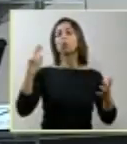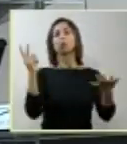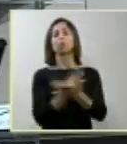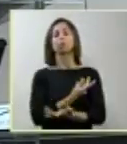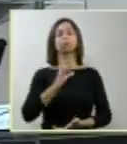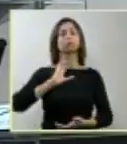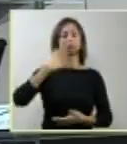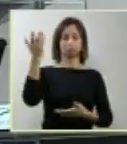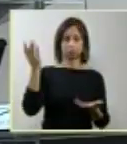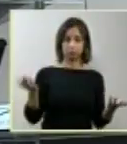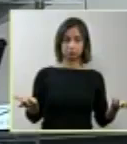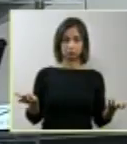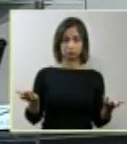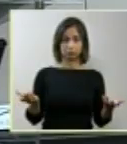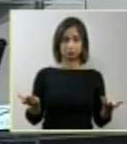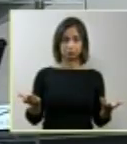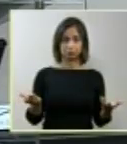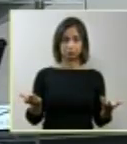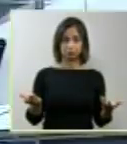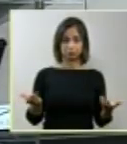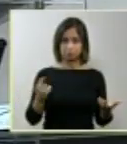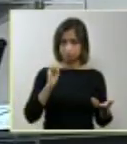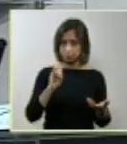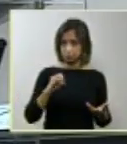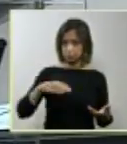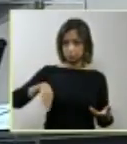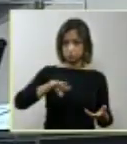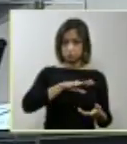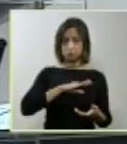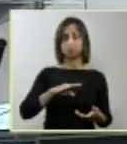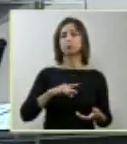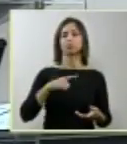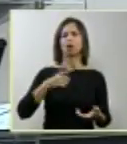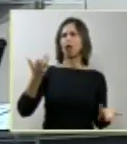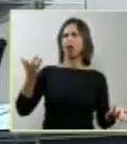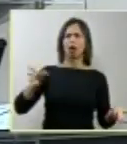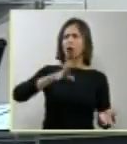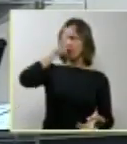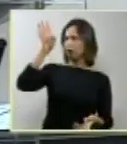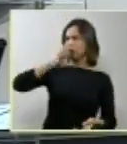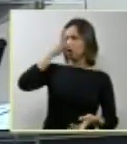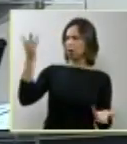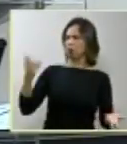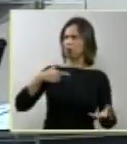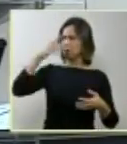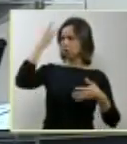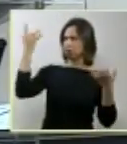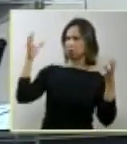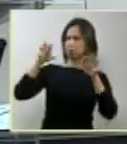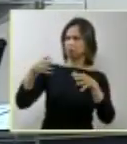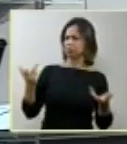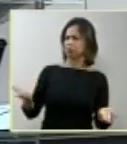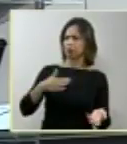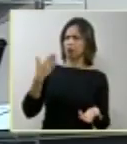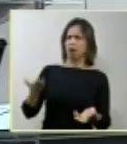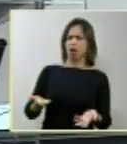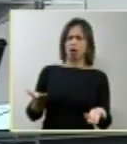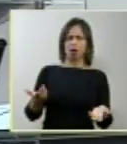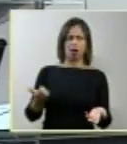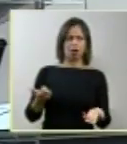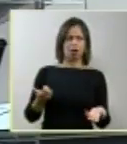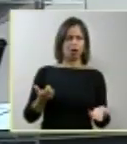facilmente. Ora, se todos aqui dizem, ó absurdo, é uma monstruosidade, chocante ver